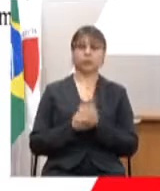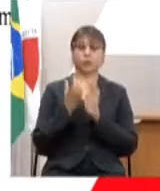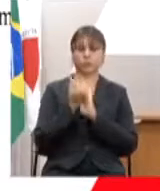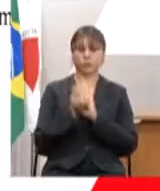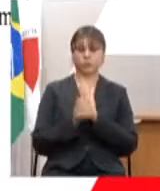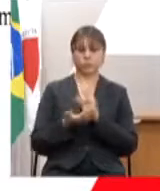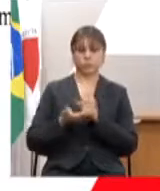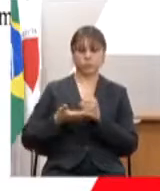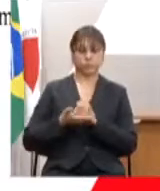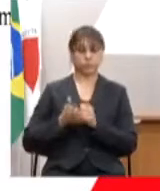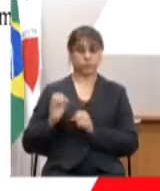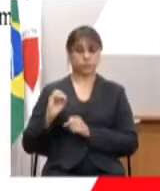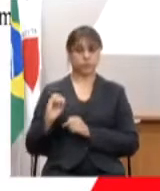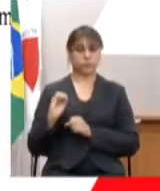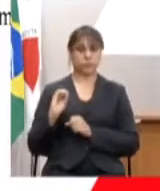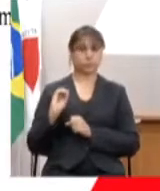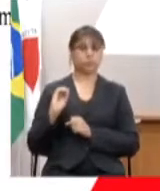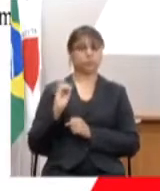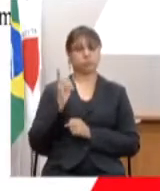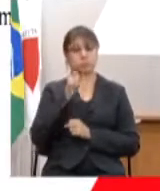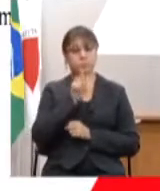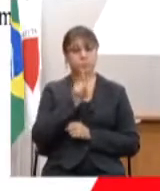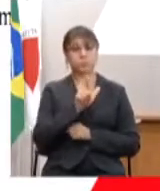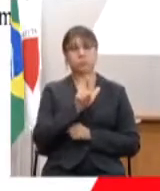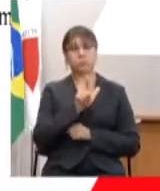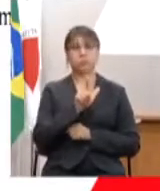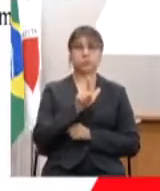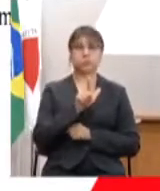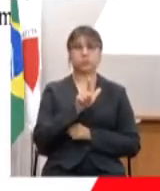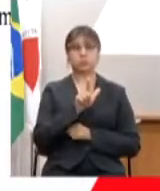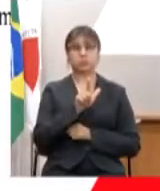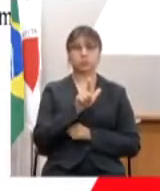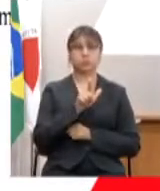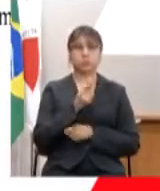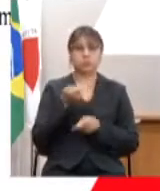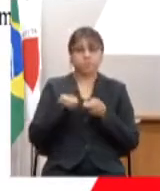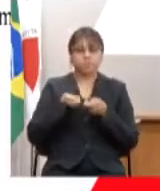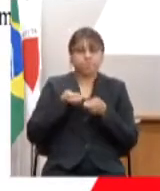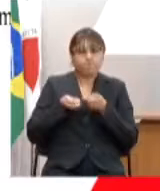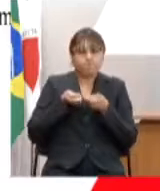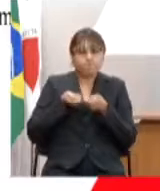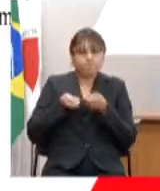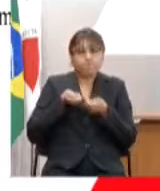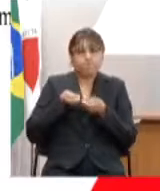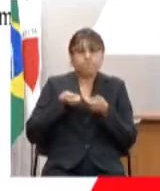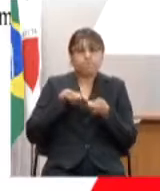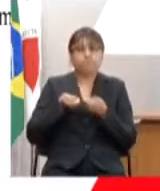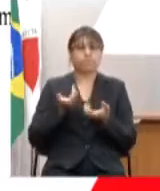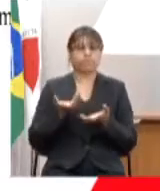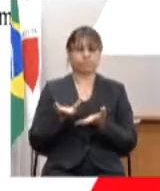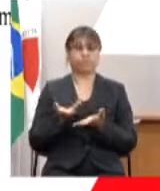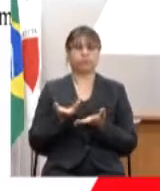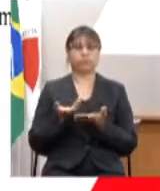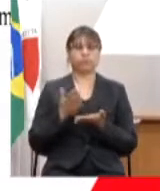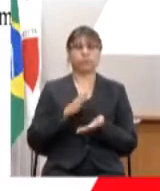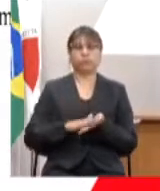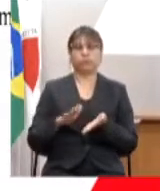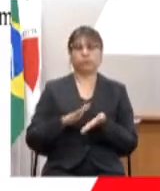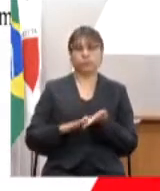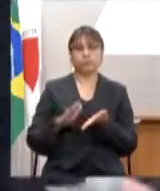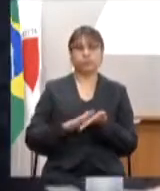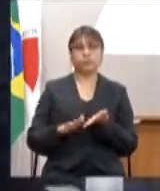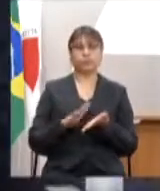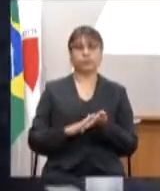que tem permitido uma contenção das despesas e que a gente consiga